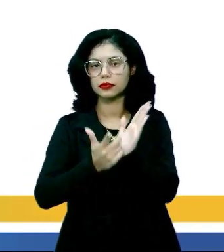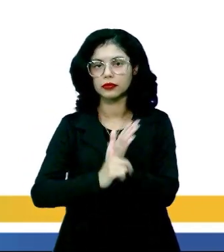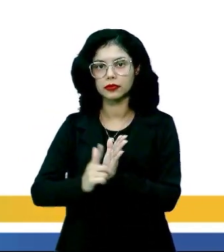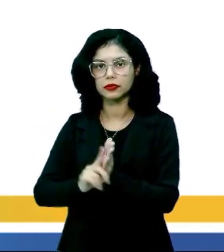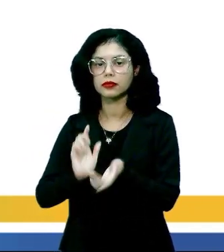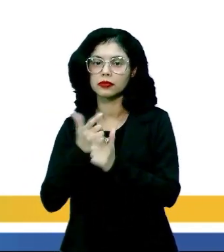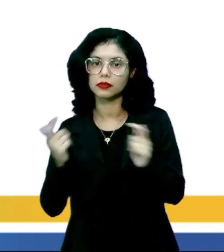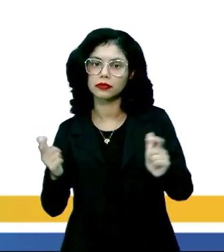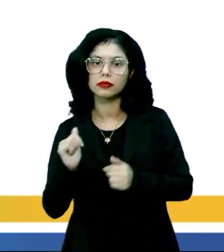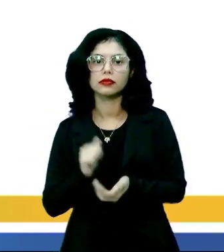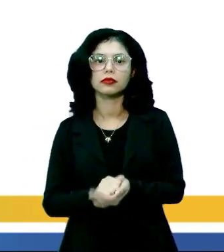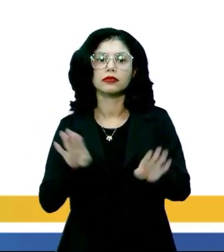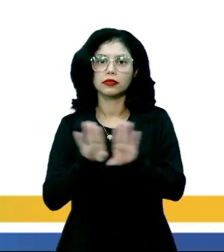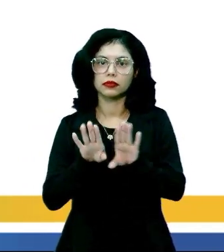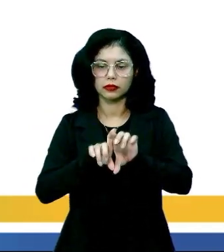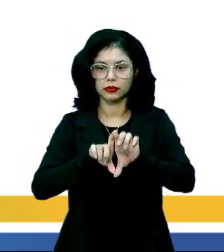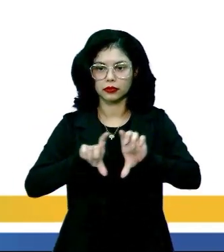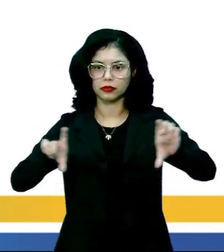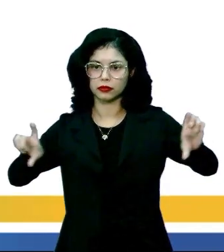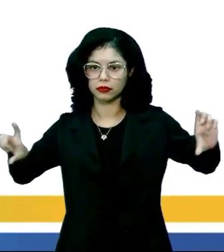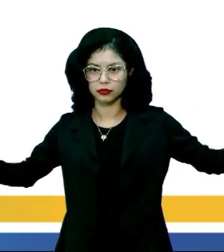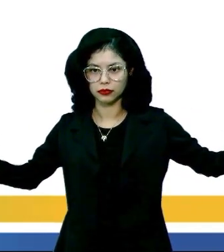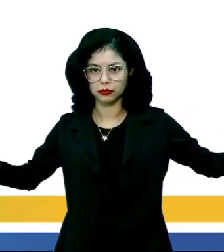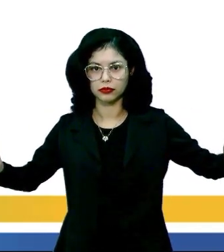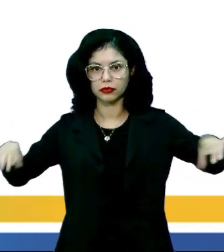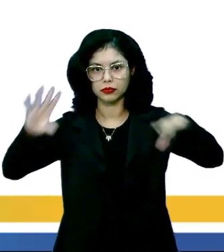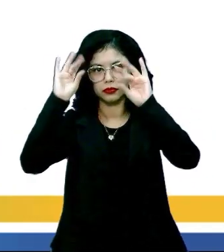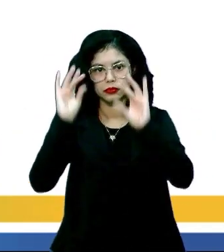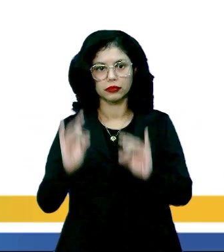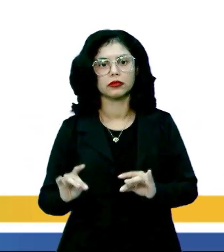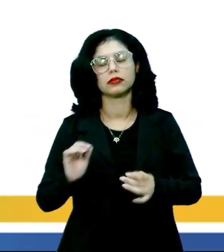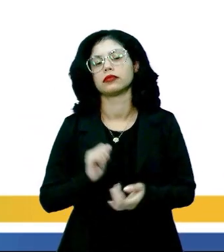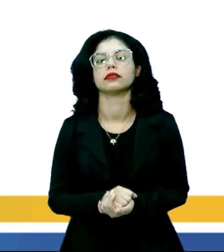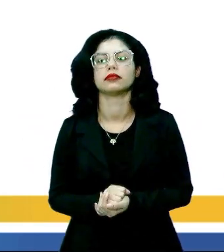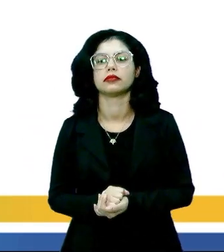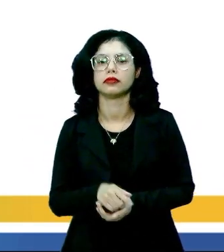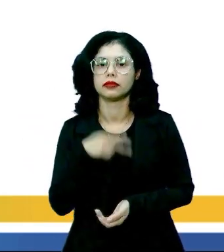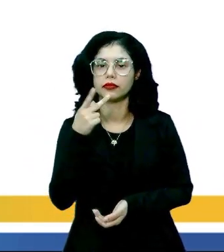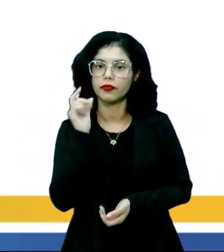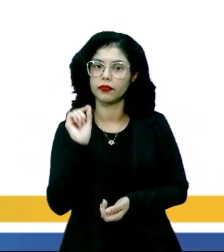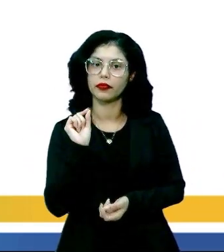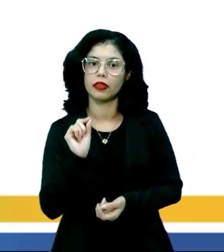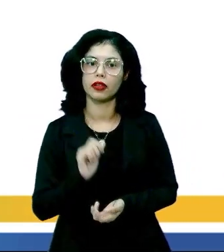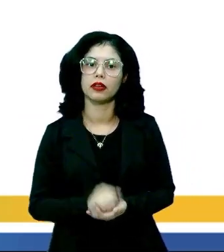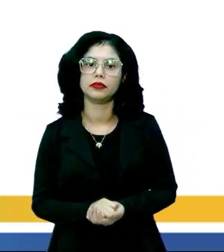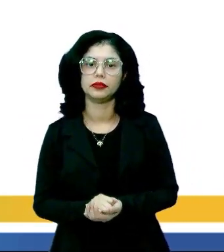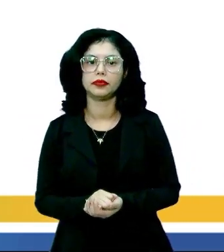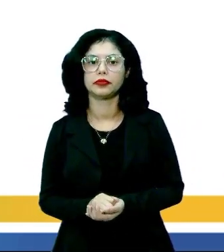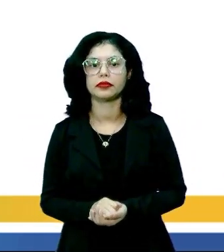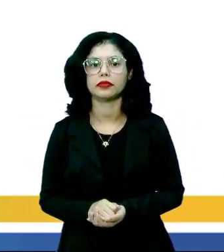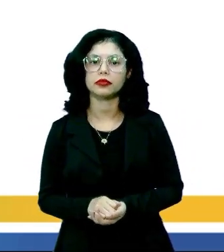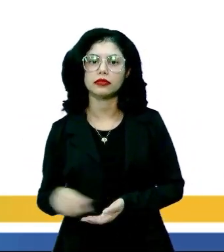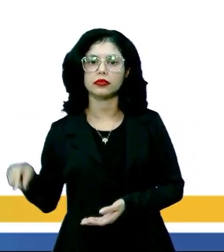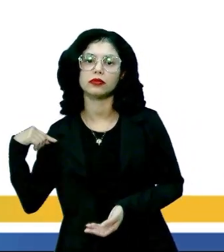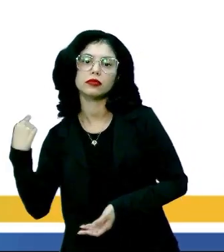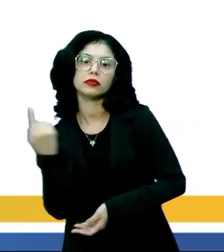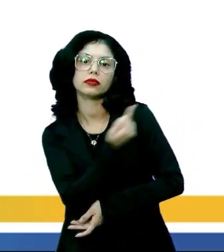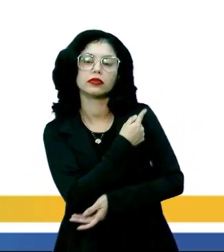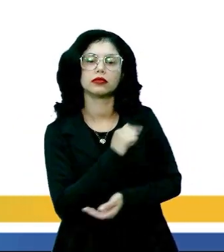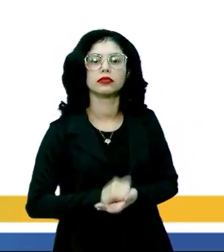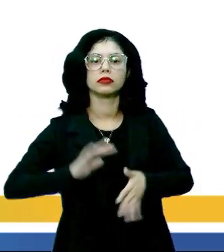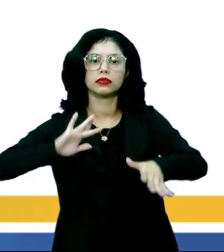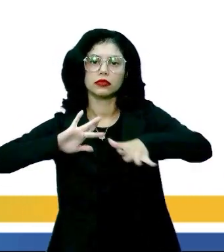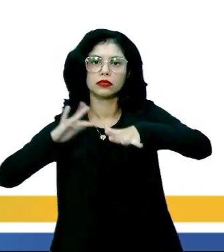mas existe uma faixa enorme que ela se destaca. E nesta faixa está escrito,